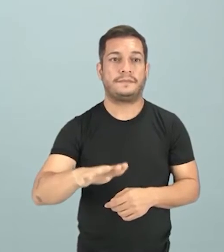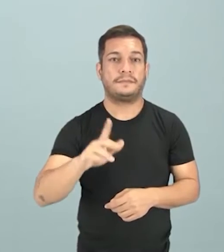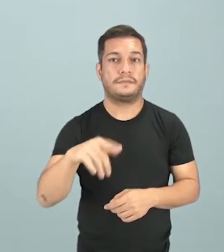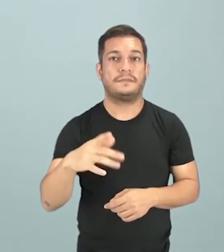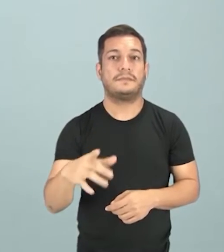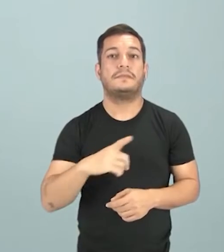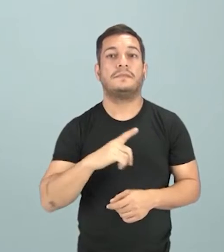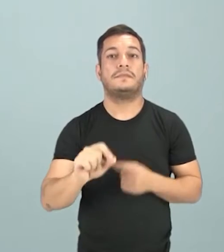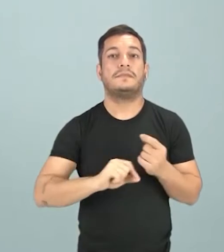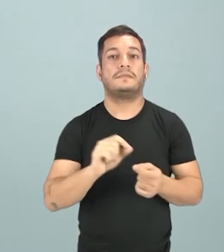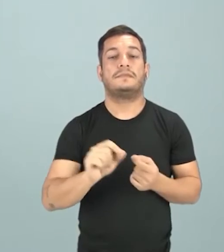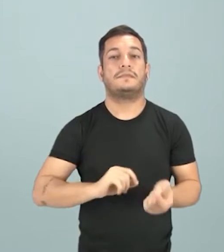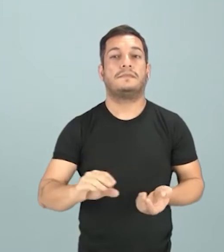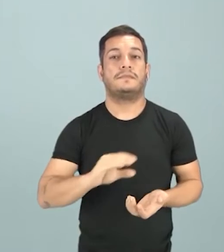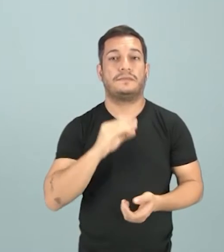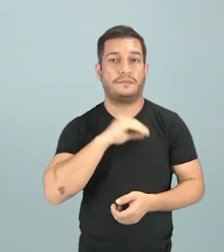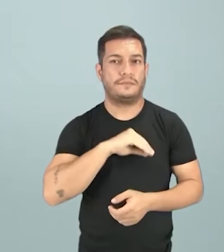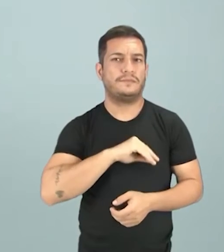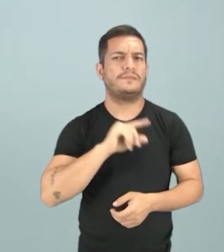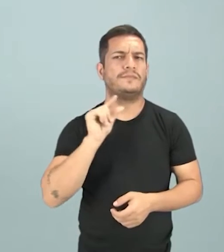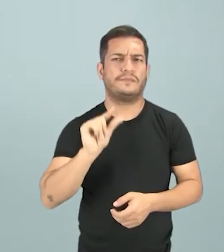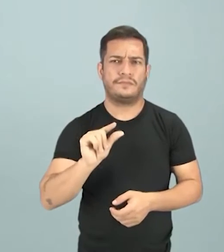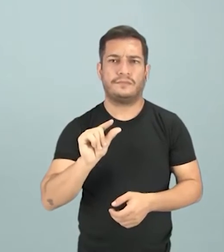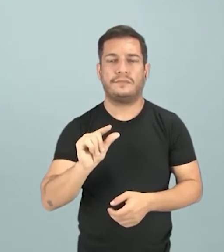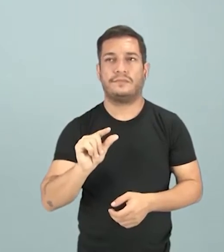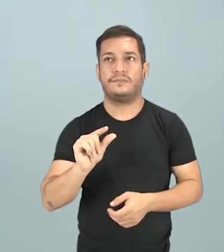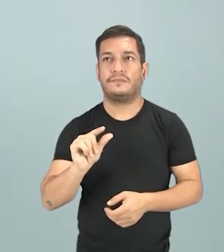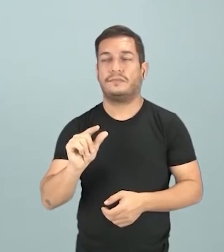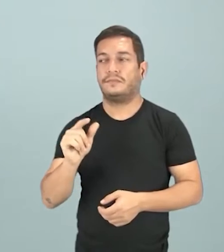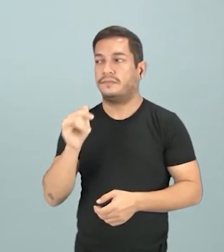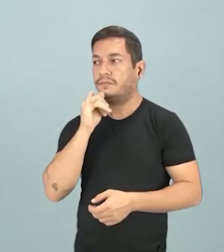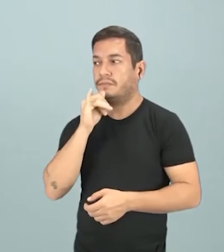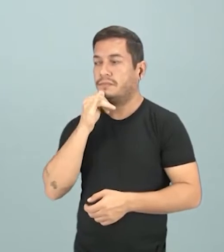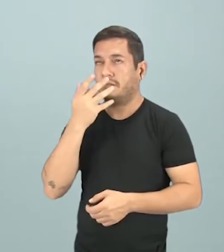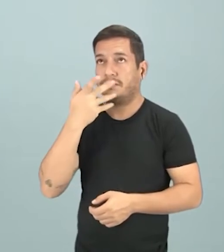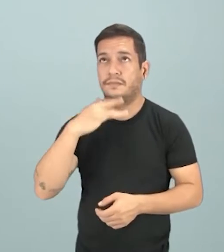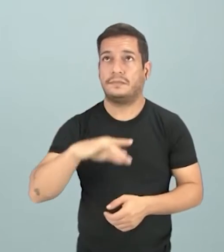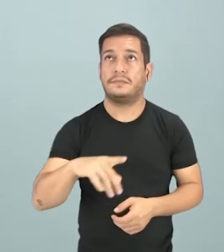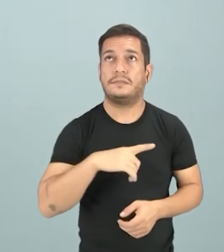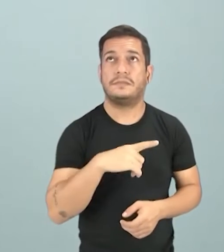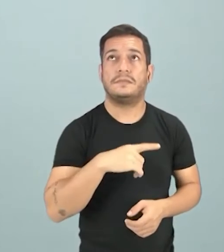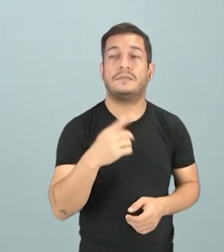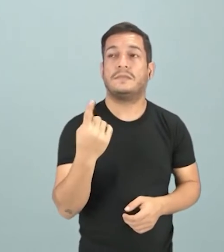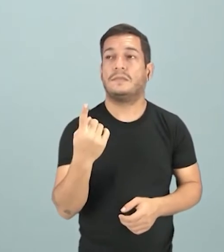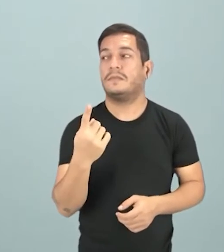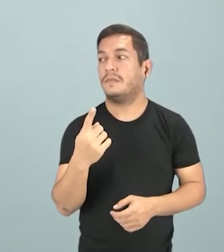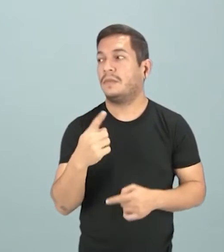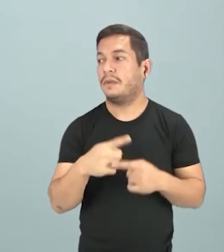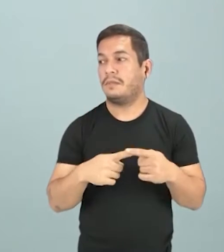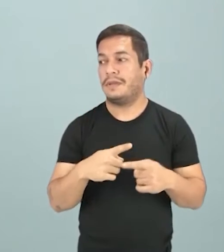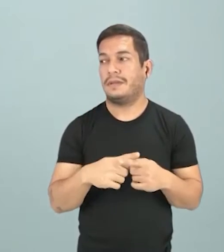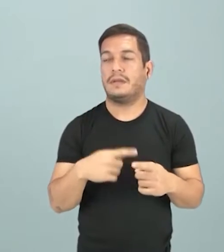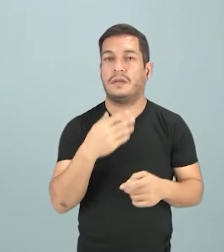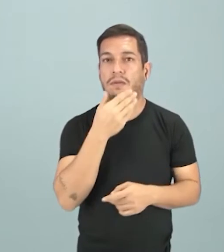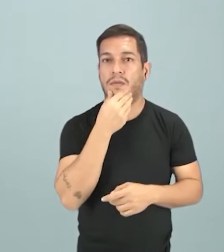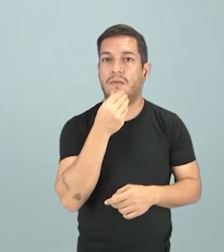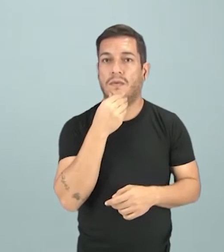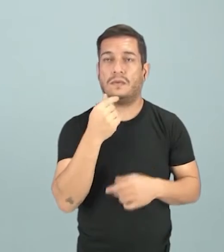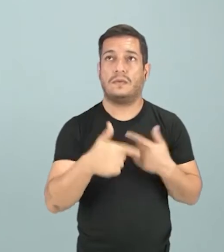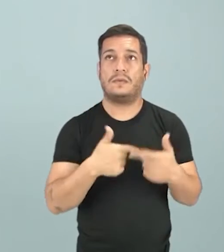recebiam pouco pelo trabalho, bem menos. Por exemplo, a criança recebia um sexto do salário de um homem